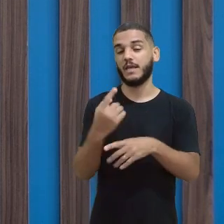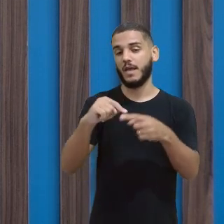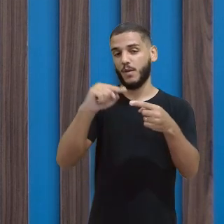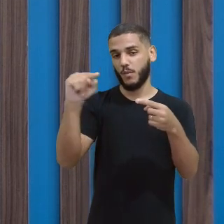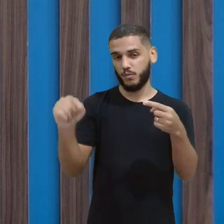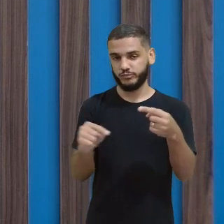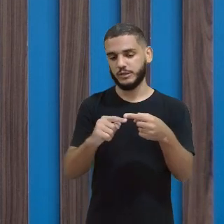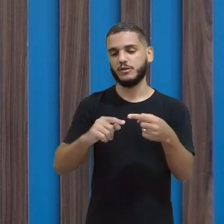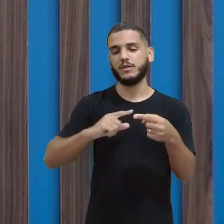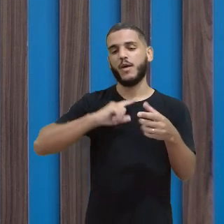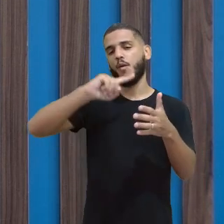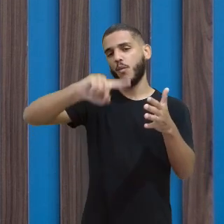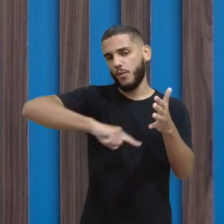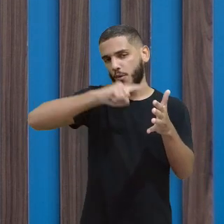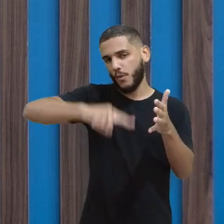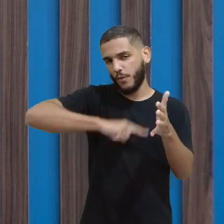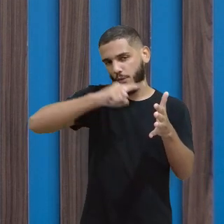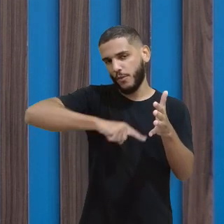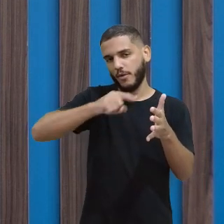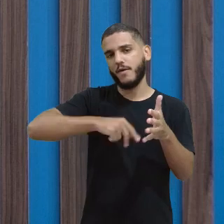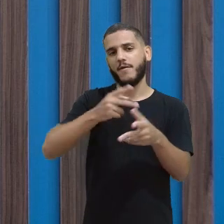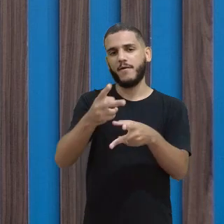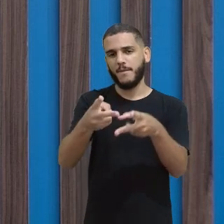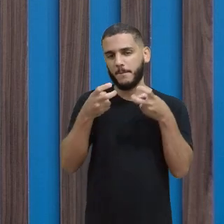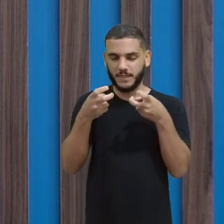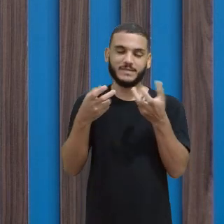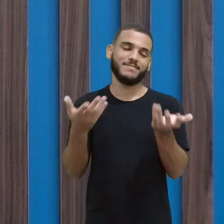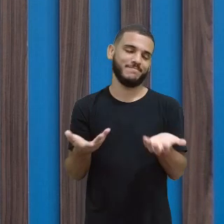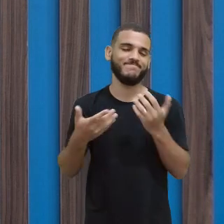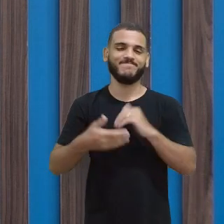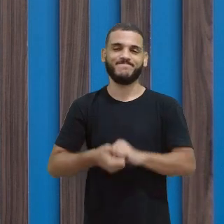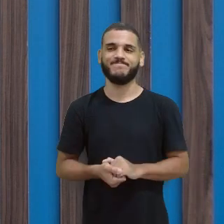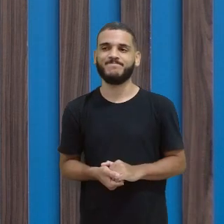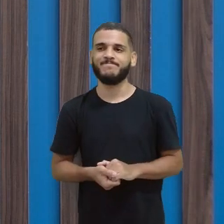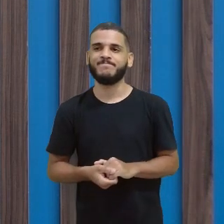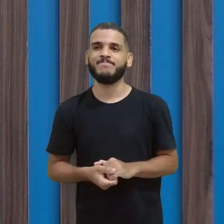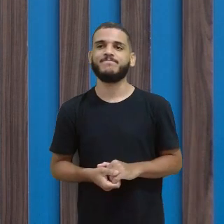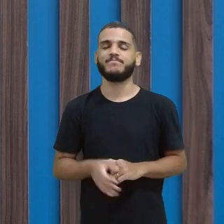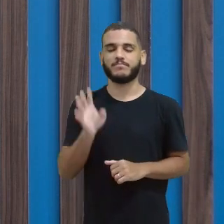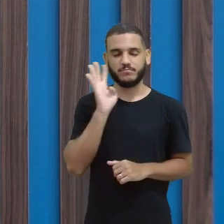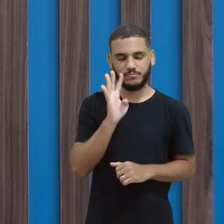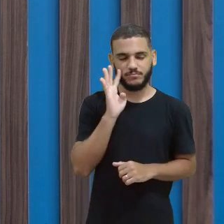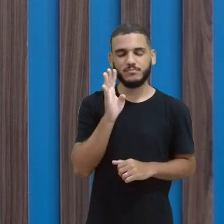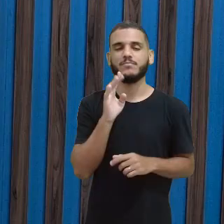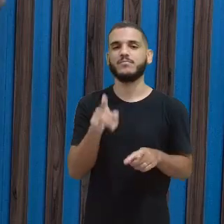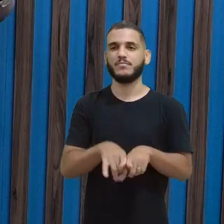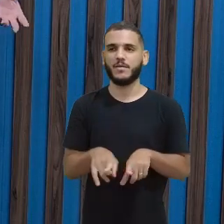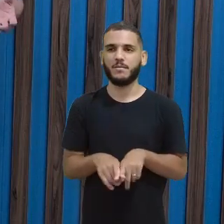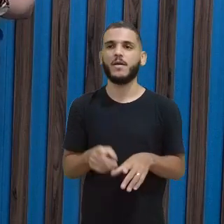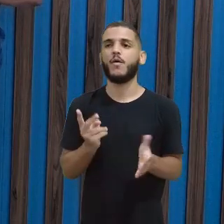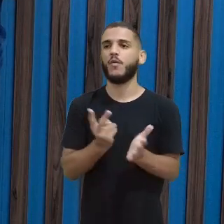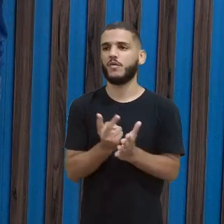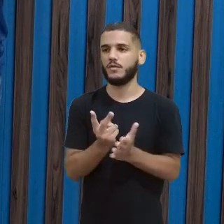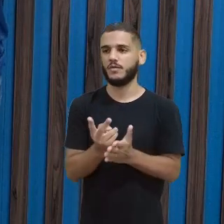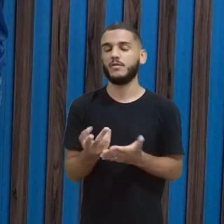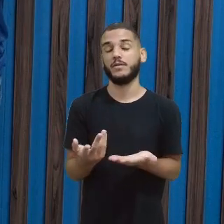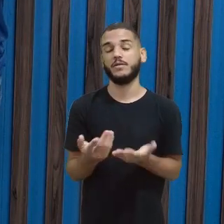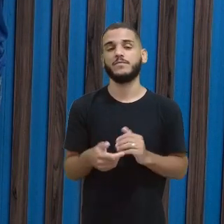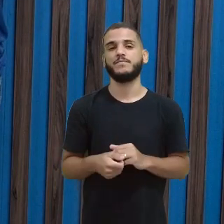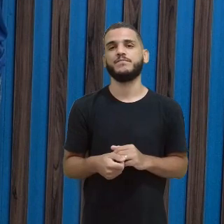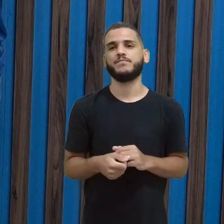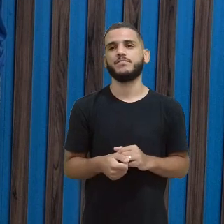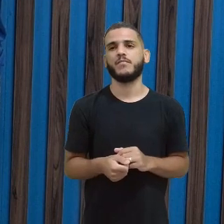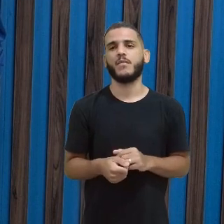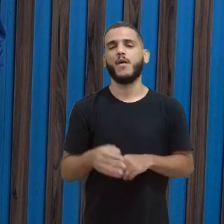essa questão aí do disco branco. Ficar branco, como o Nilton conseguiu. Pois é, muito legal isso aí. E continuando aqui, quando a gente